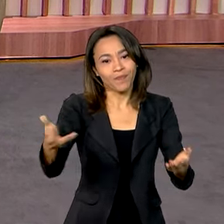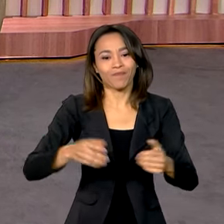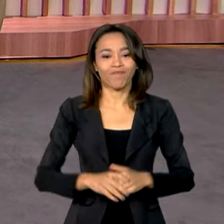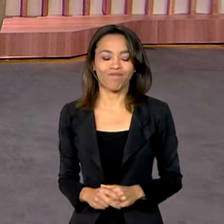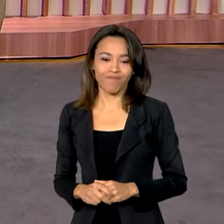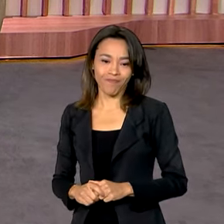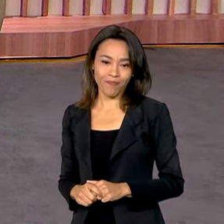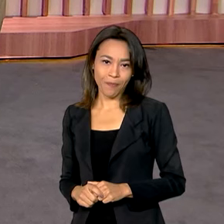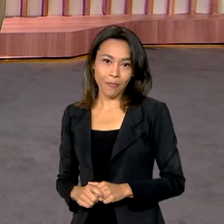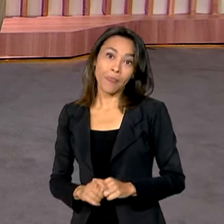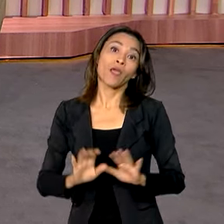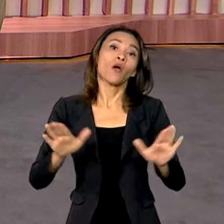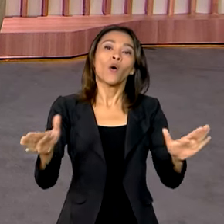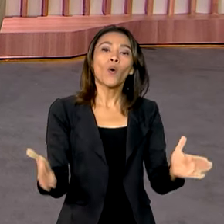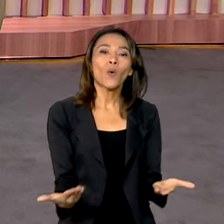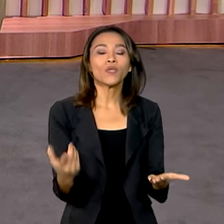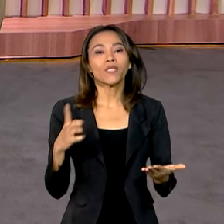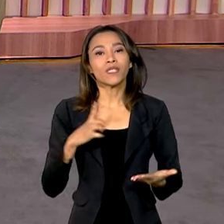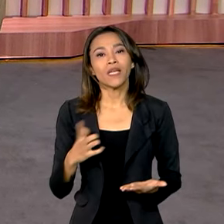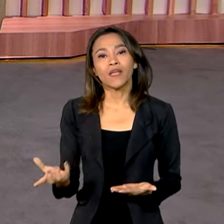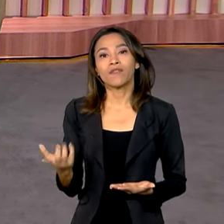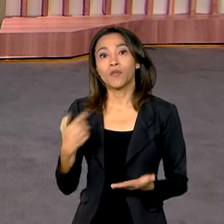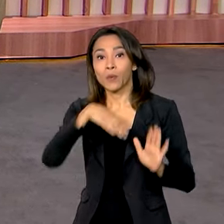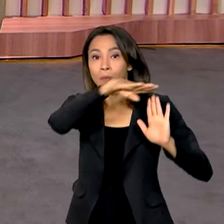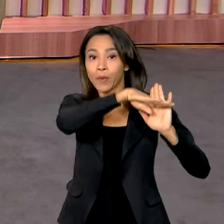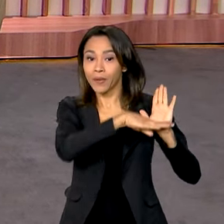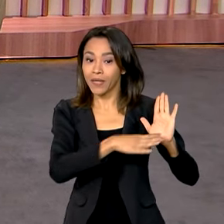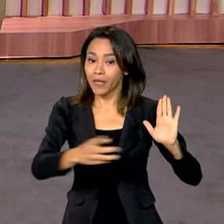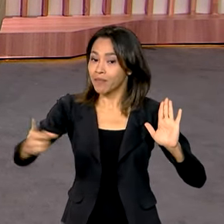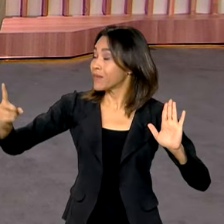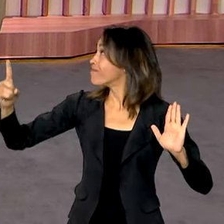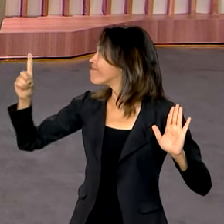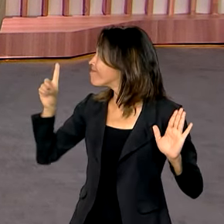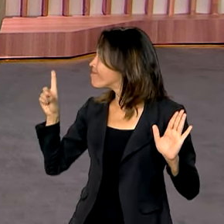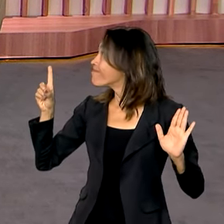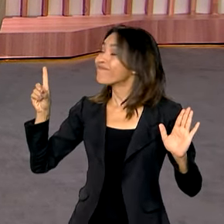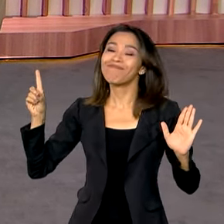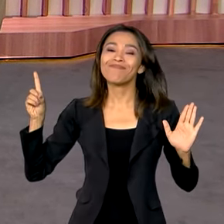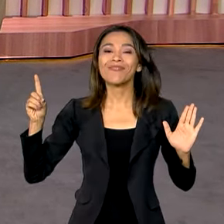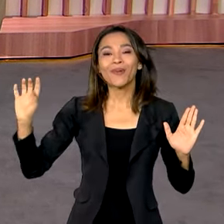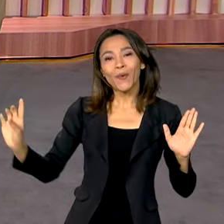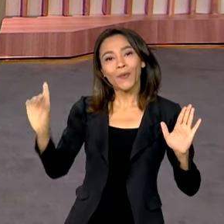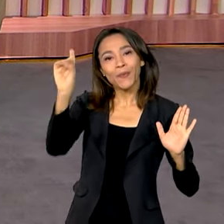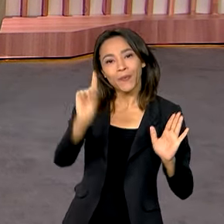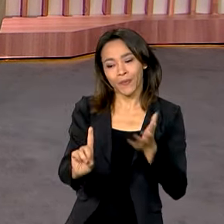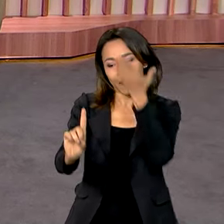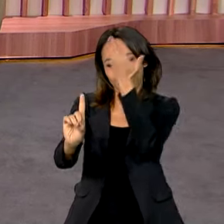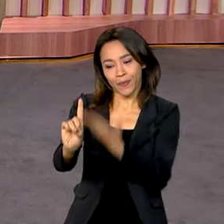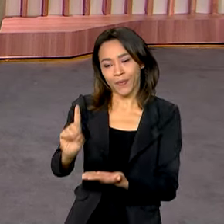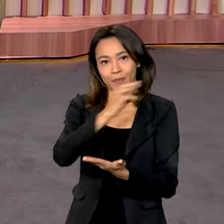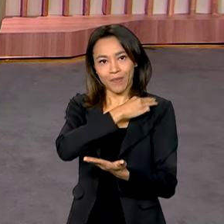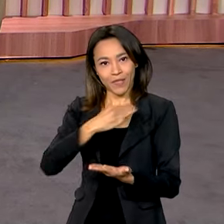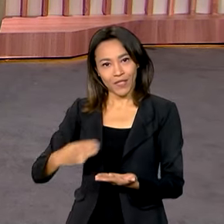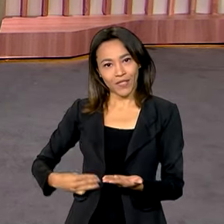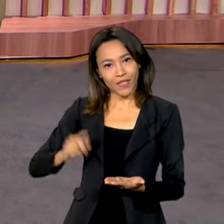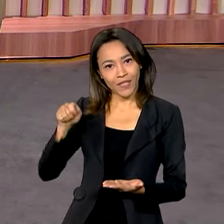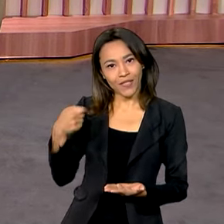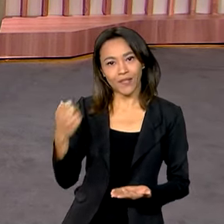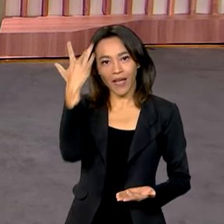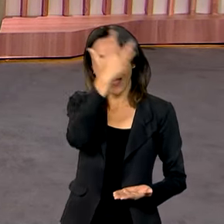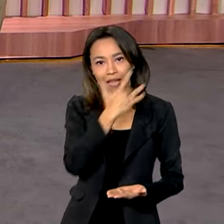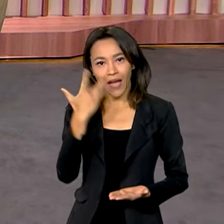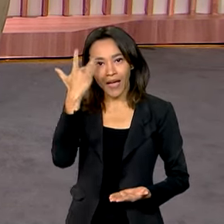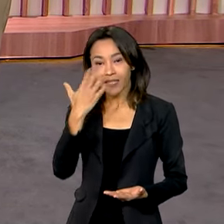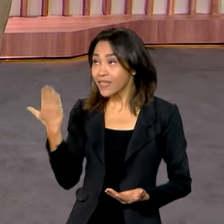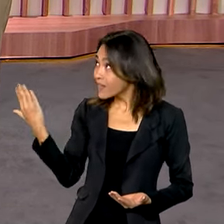E hoje teve Bom Dia Ministro aqui no Canal GOV, com o ministro da Fazenda, Fernando Haddad, e a Karine Mello, apresentadora, que